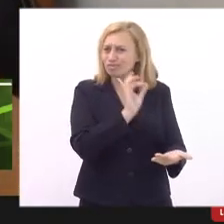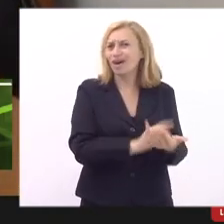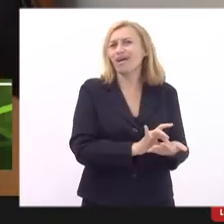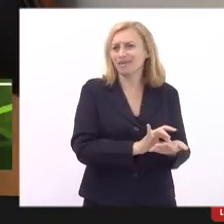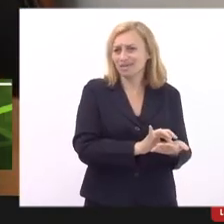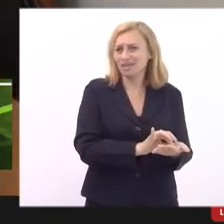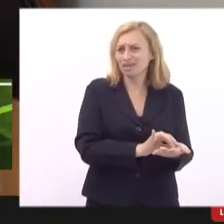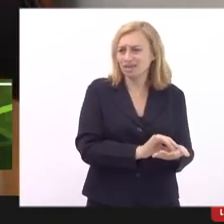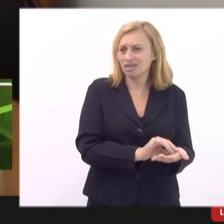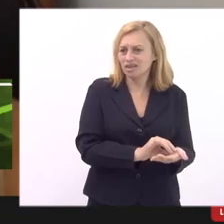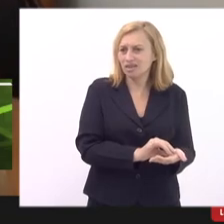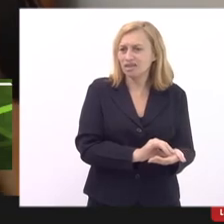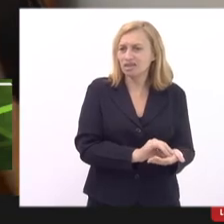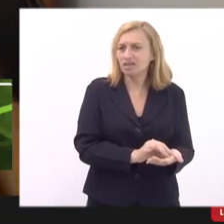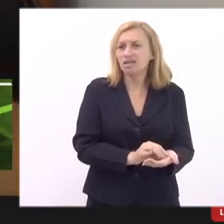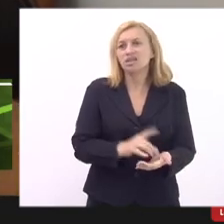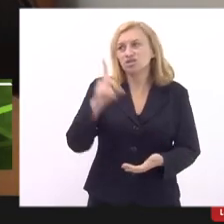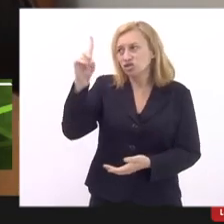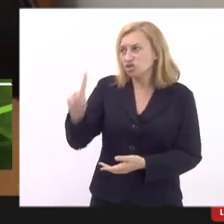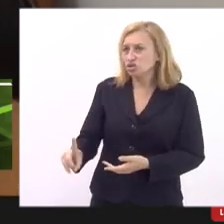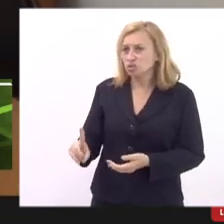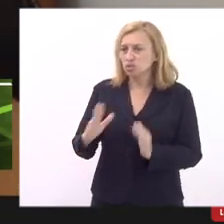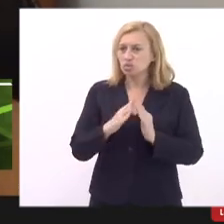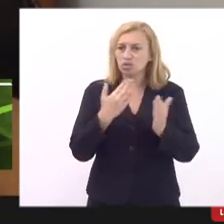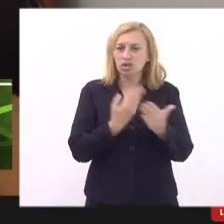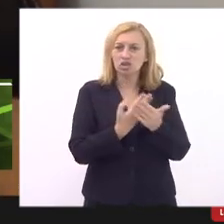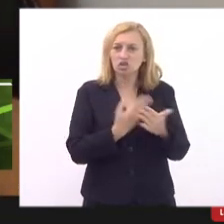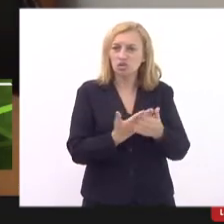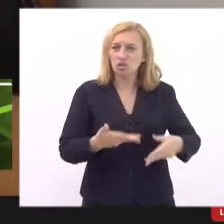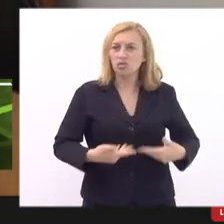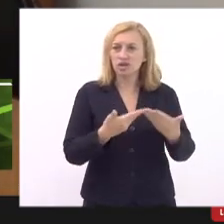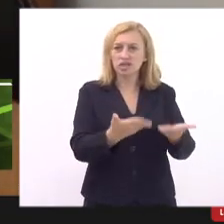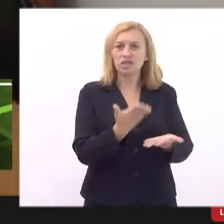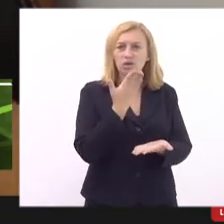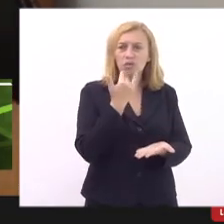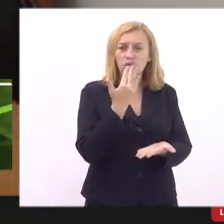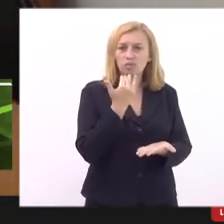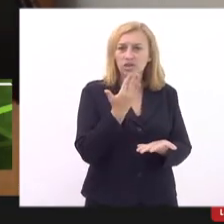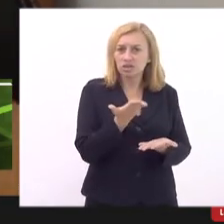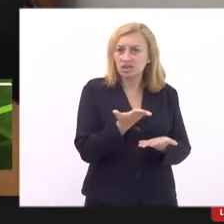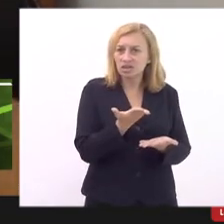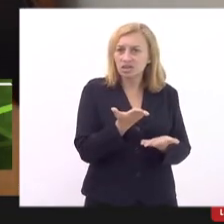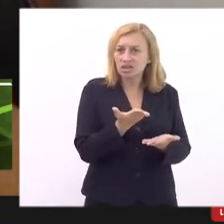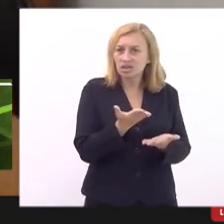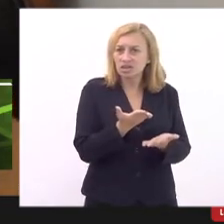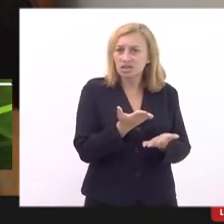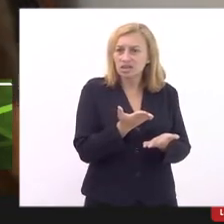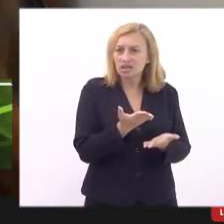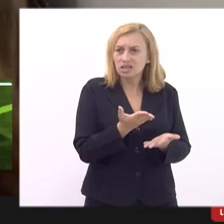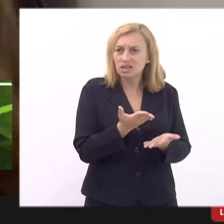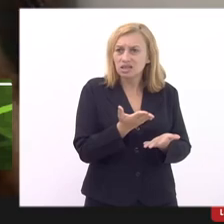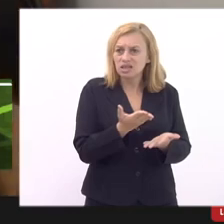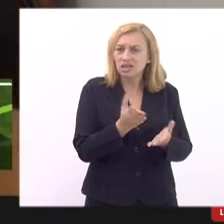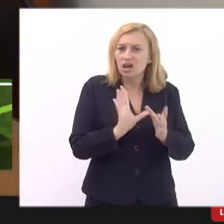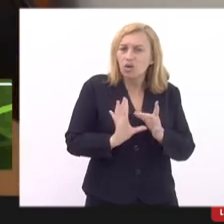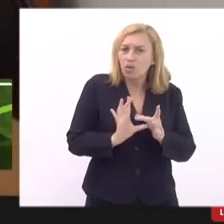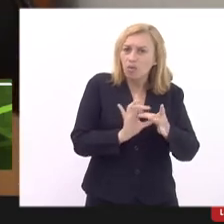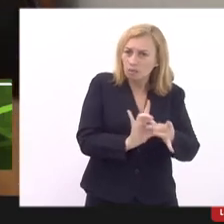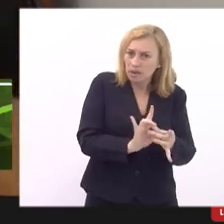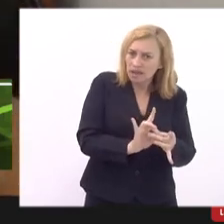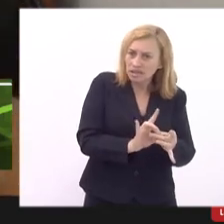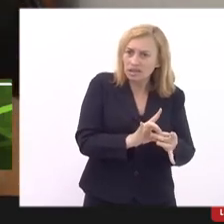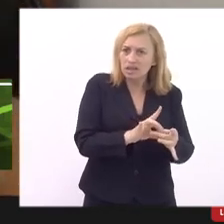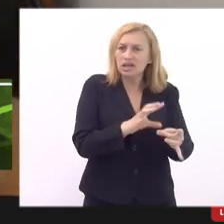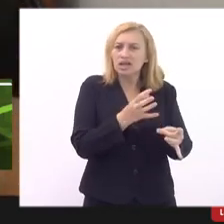o diretor da escola ele quer oferecer o cardápio que foi prescrito pelo ambicionista é completo ele quer comprar da agricultura familiar